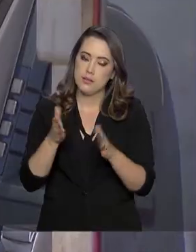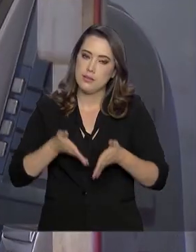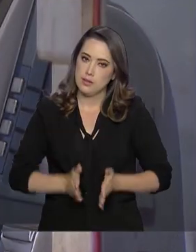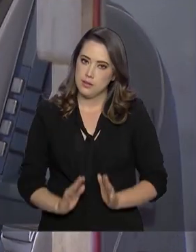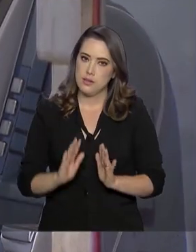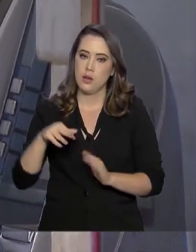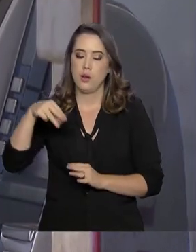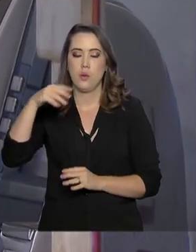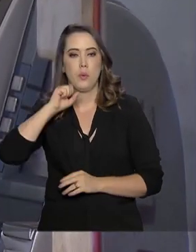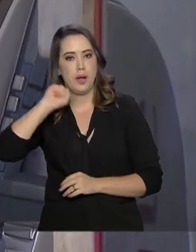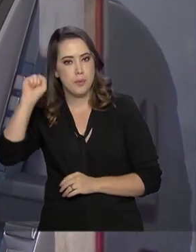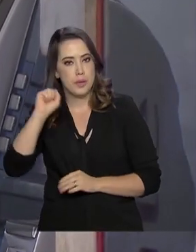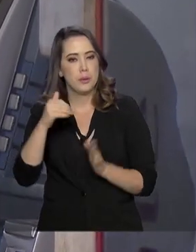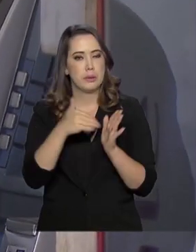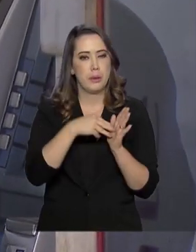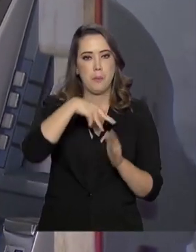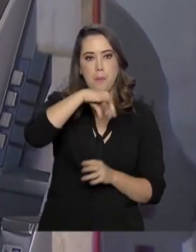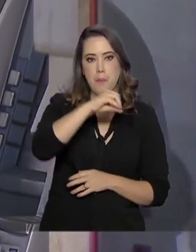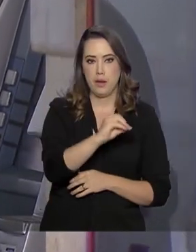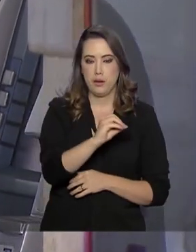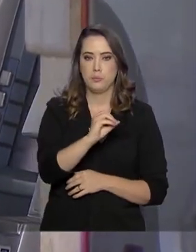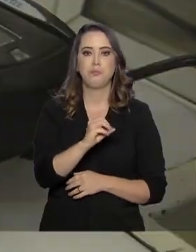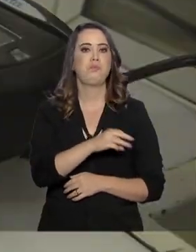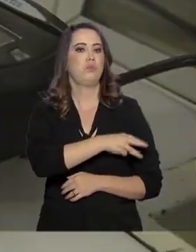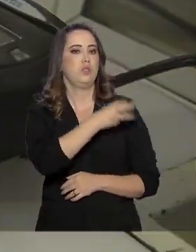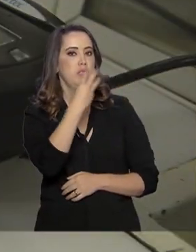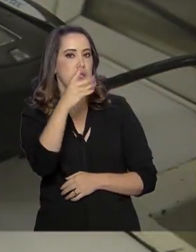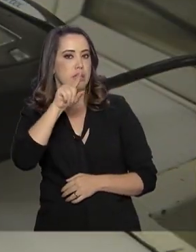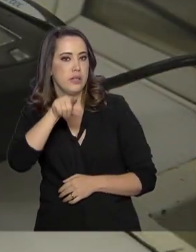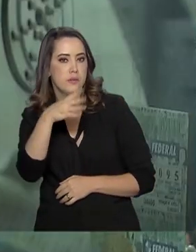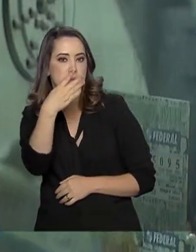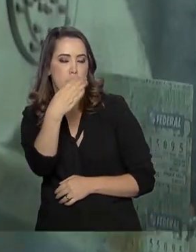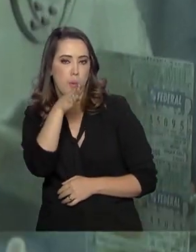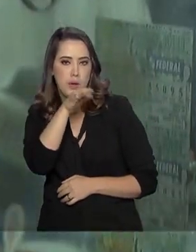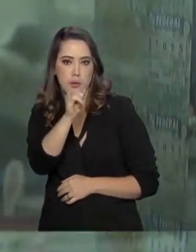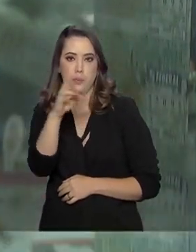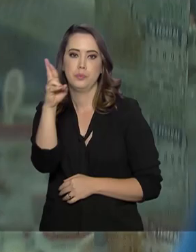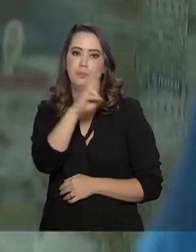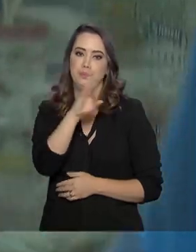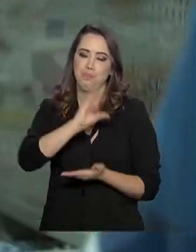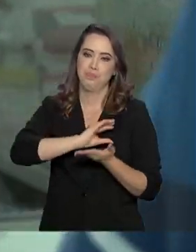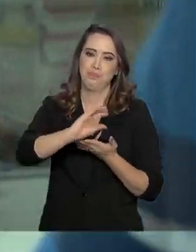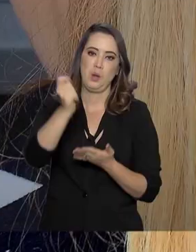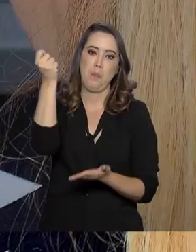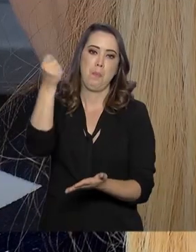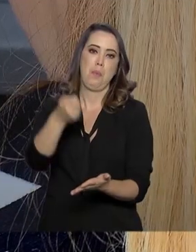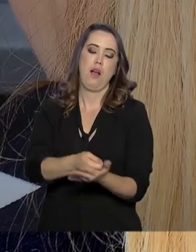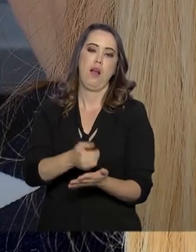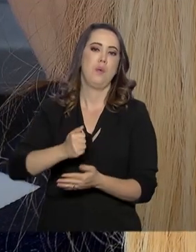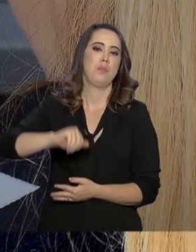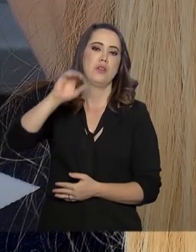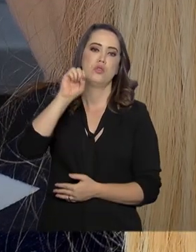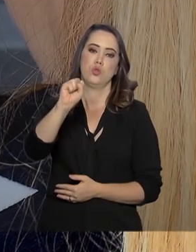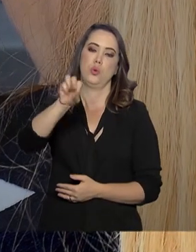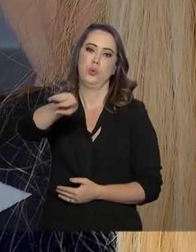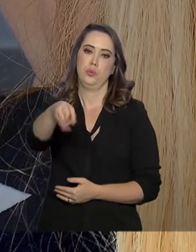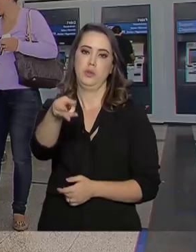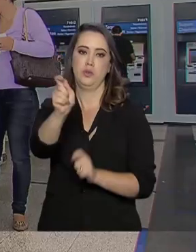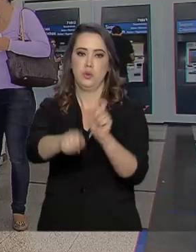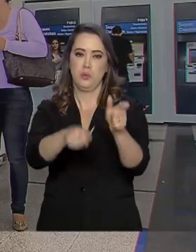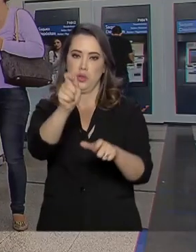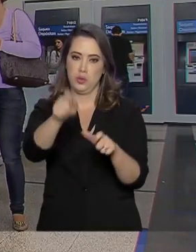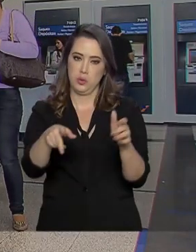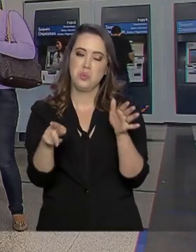terceiro lote de não-correntistas, R$ 3,4 bilhões serão pagos a mais de 8 milhões de pessoas,